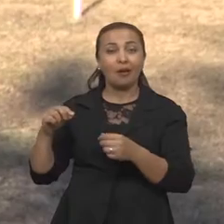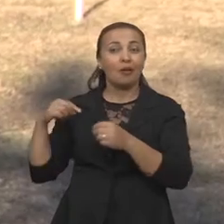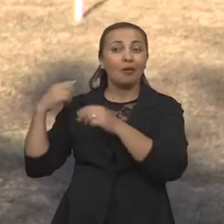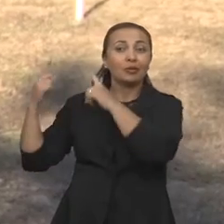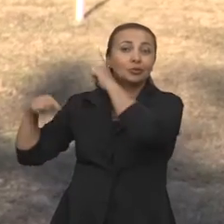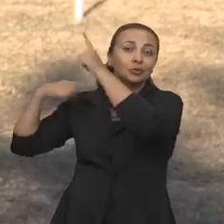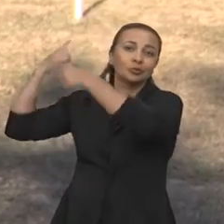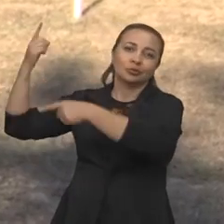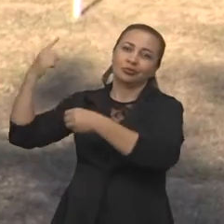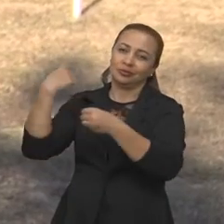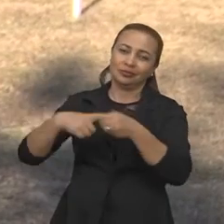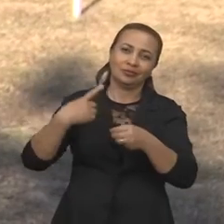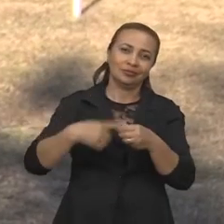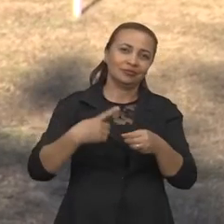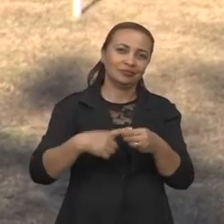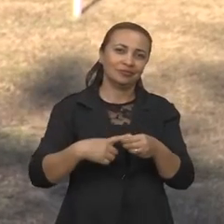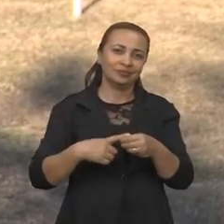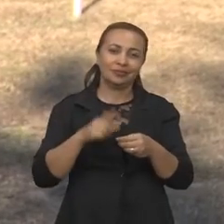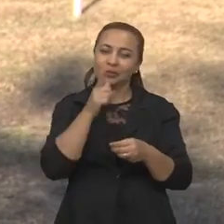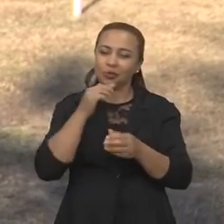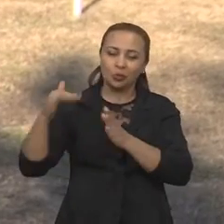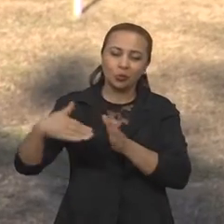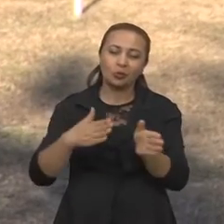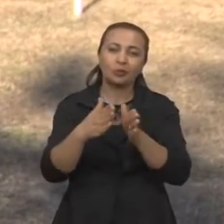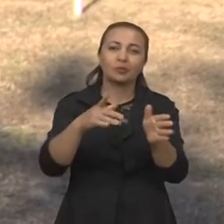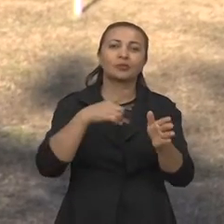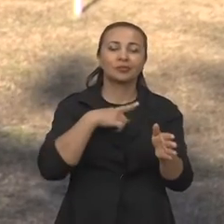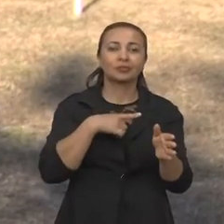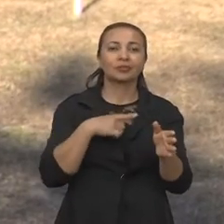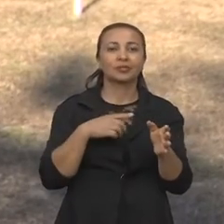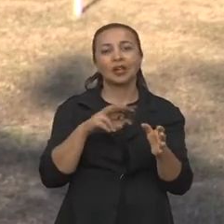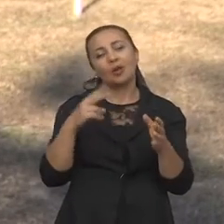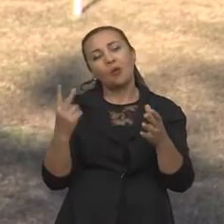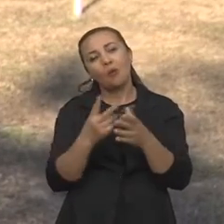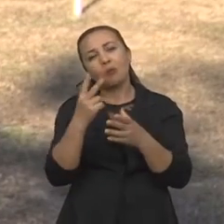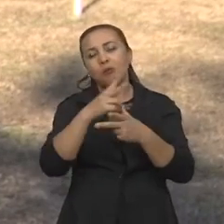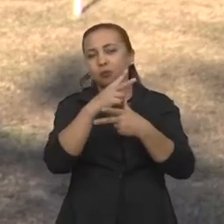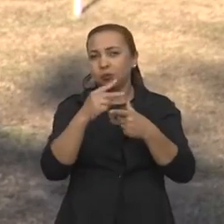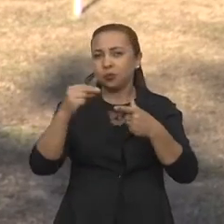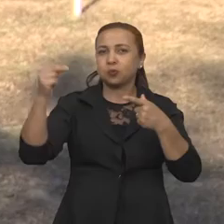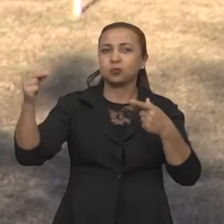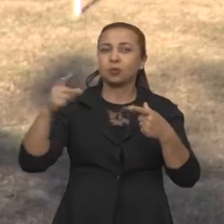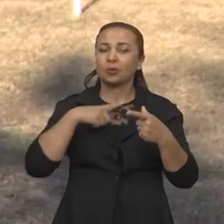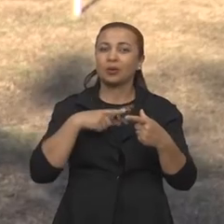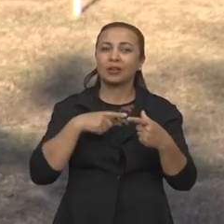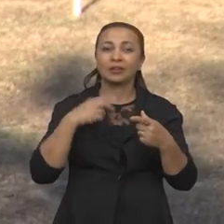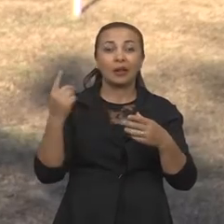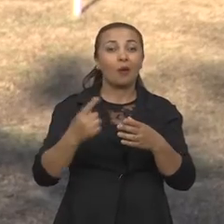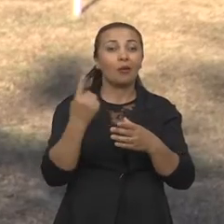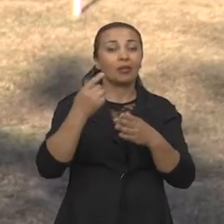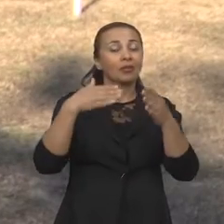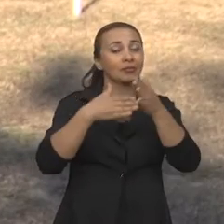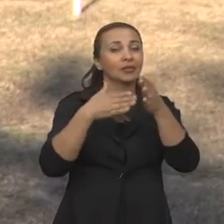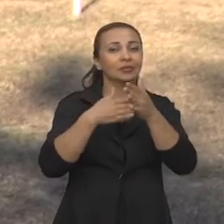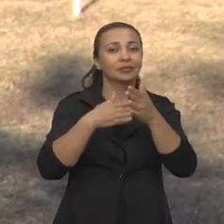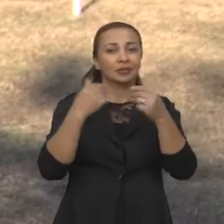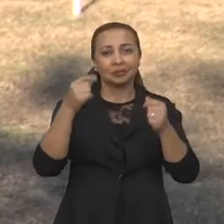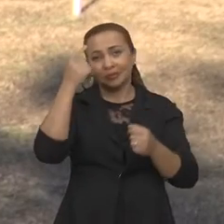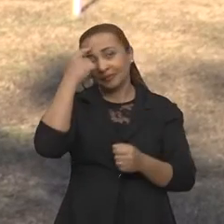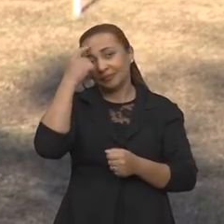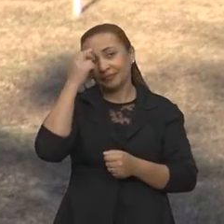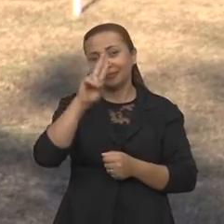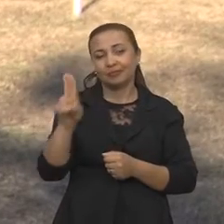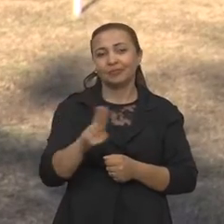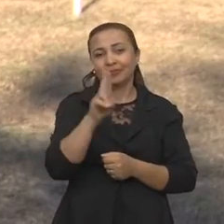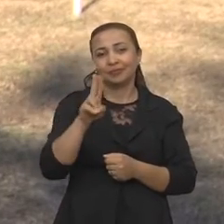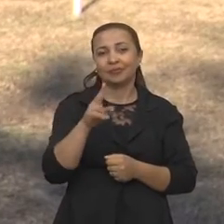de outro município. E esse rio tem a sua capacidade, tem o seu volume, tem a sua vazão. Então a gente tem que pensar em